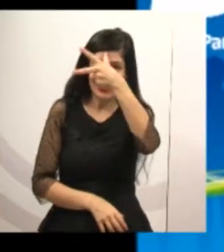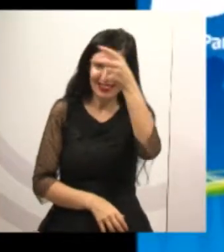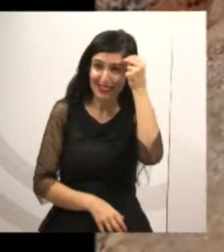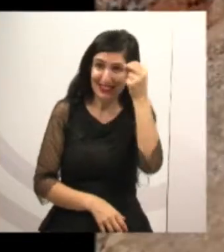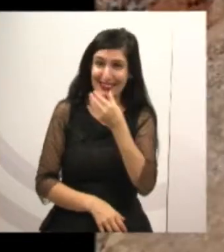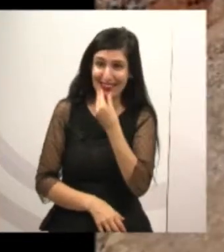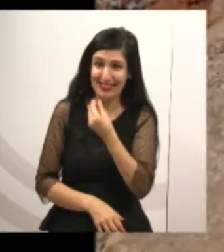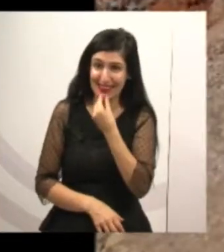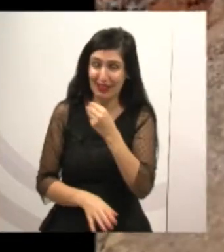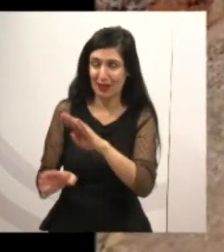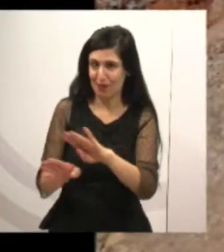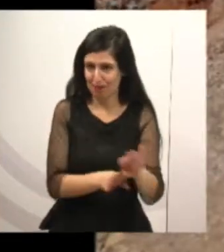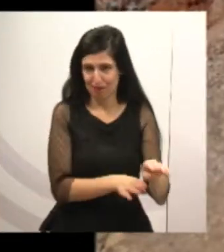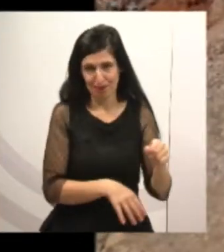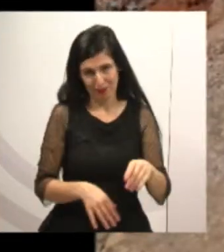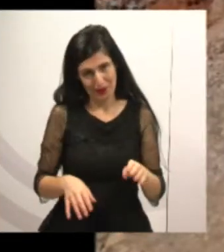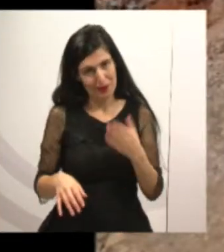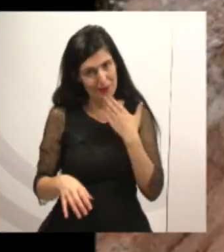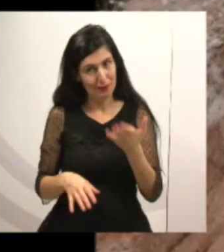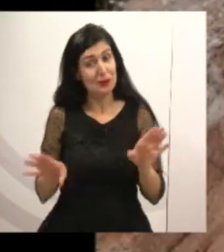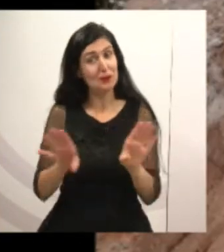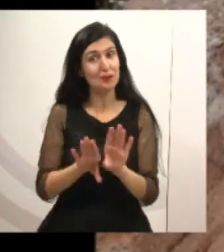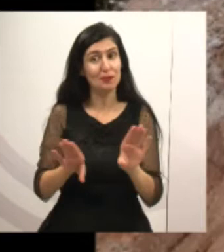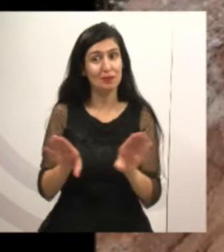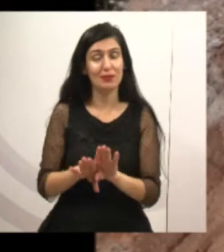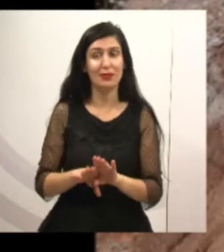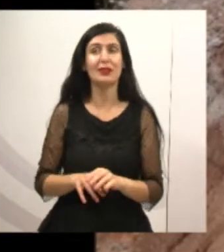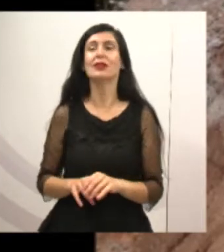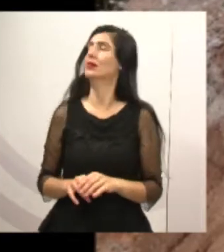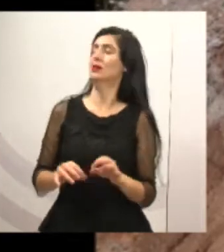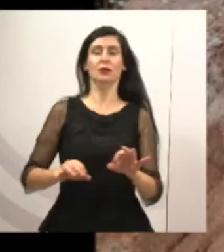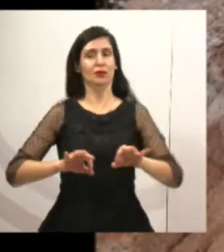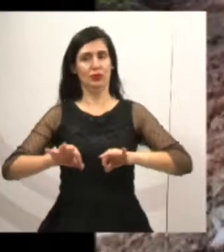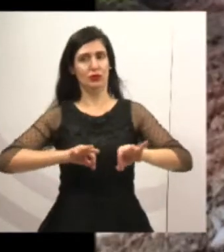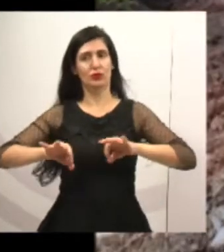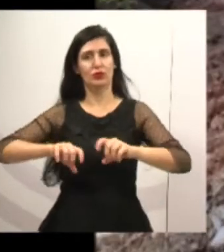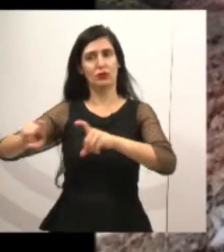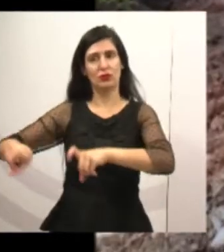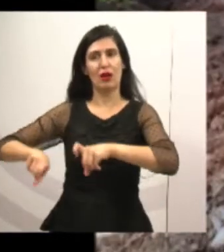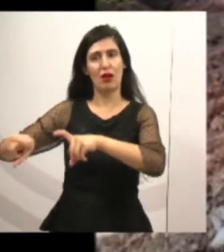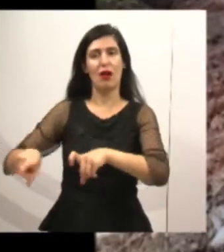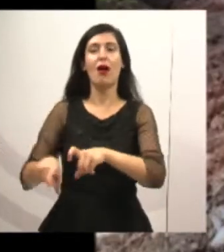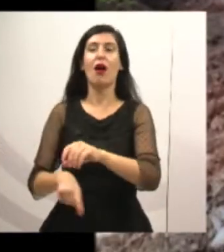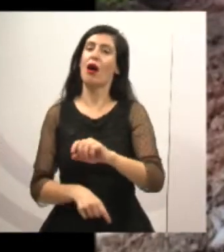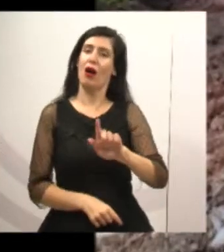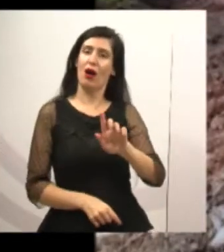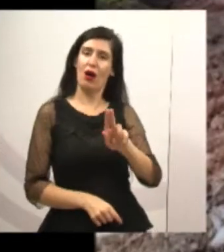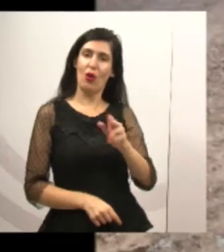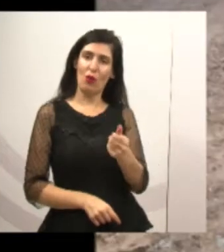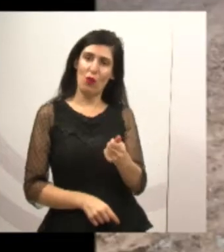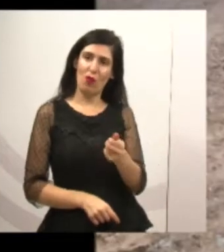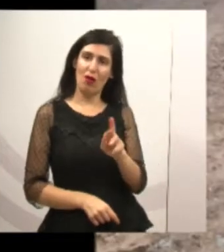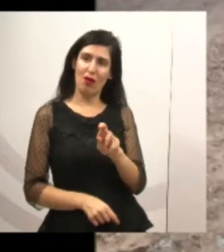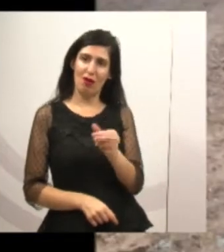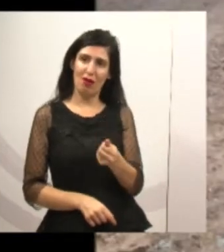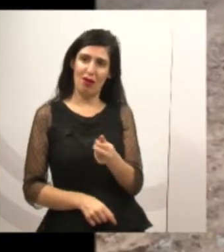Aqui solicitamos também a manutenção da Chacras Guararema. Está muito difícil a situação,